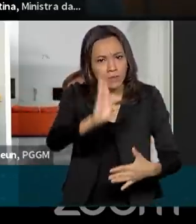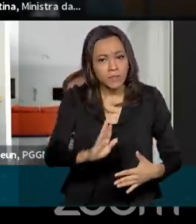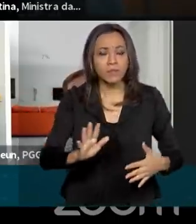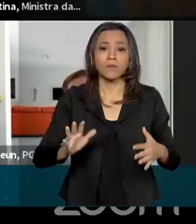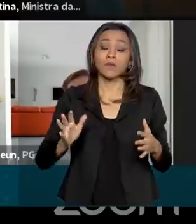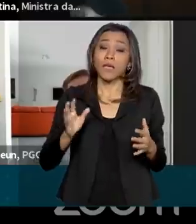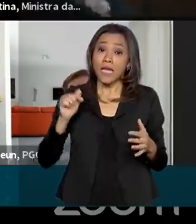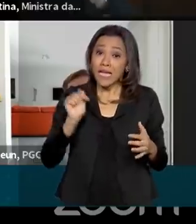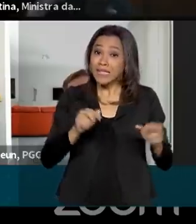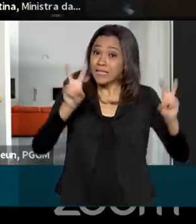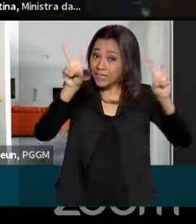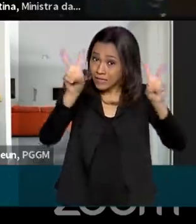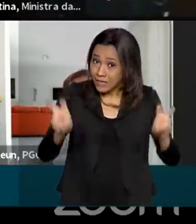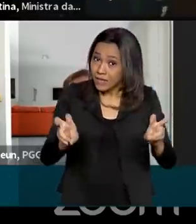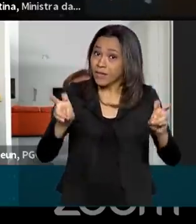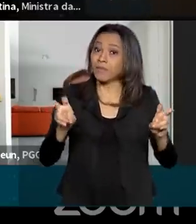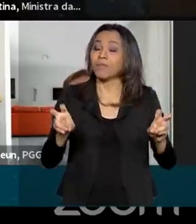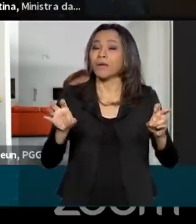que esse tema é político,